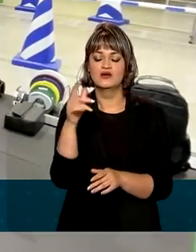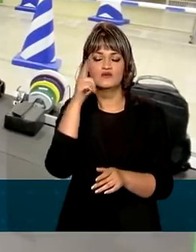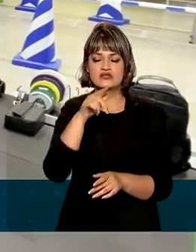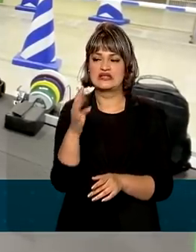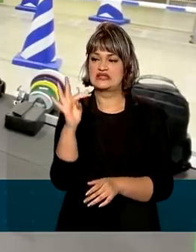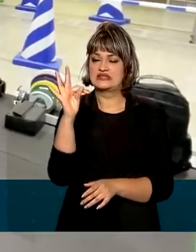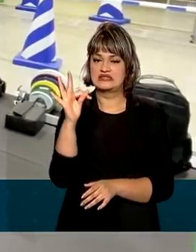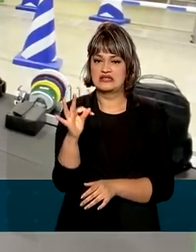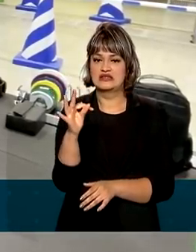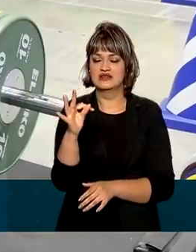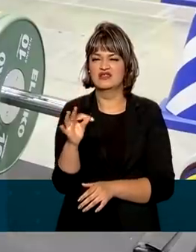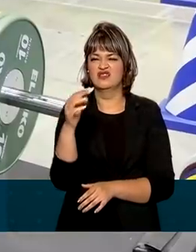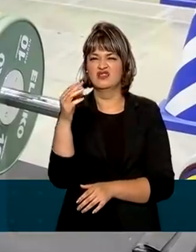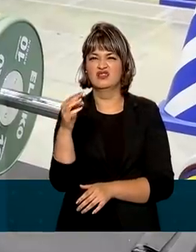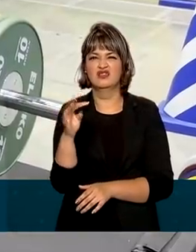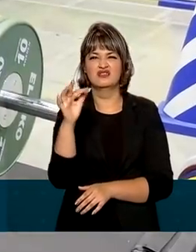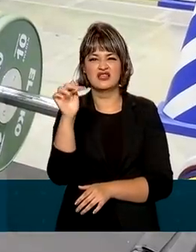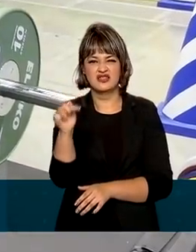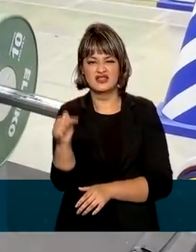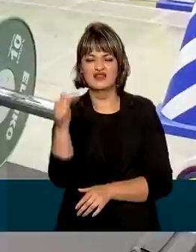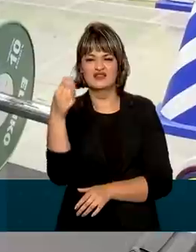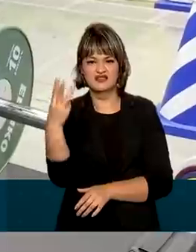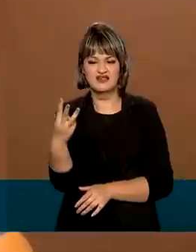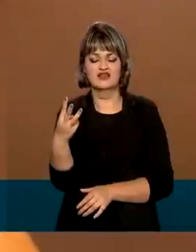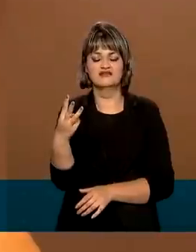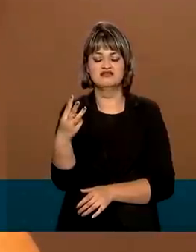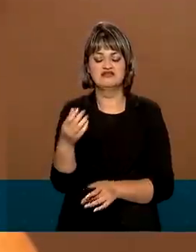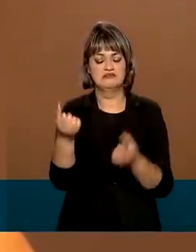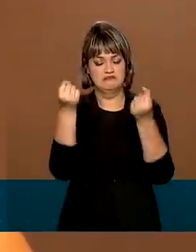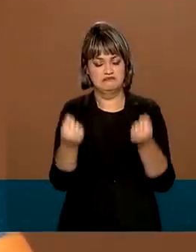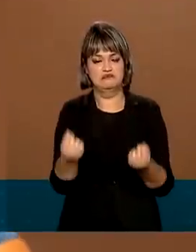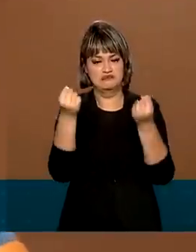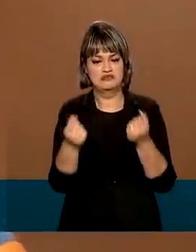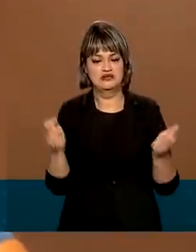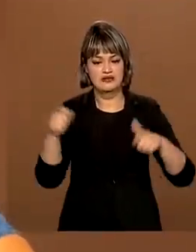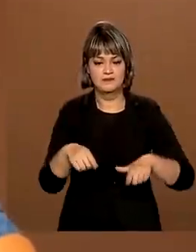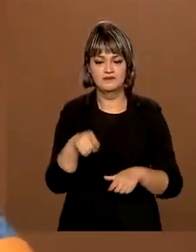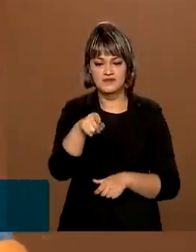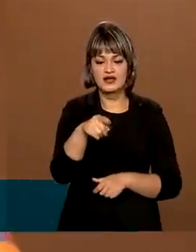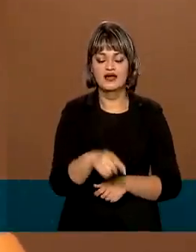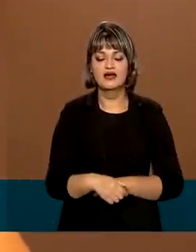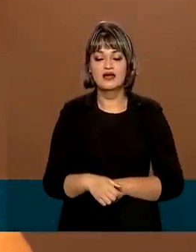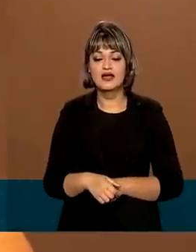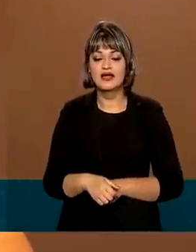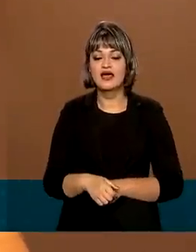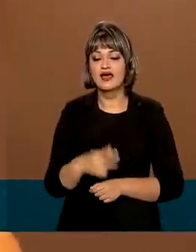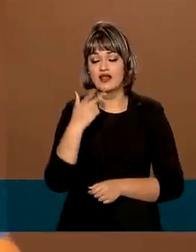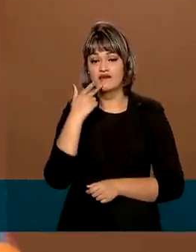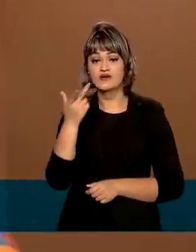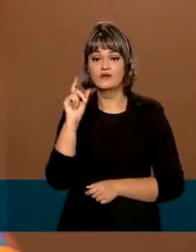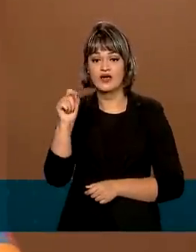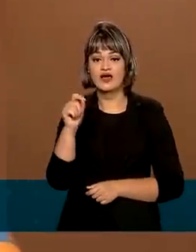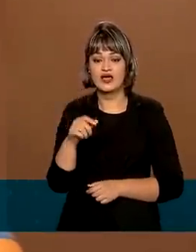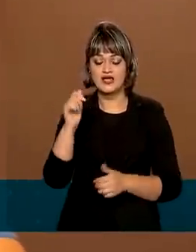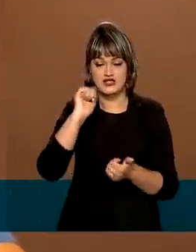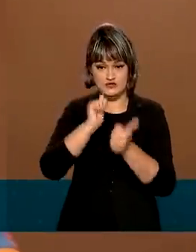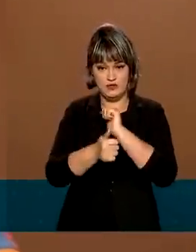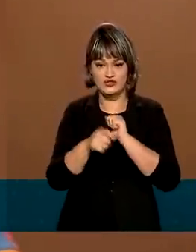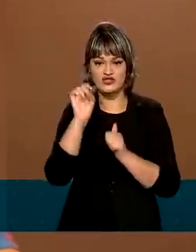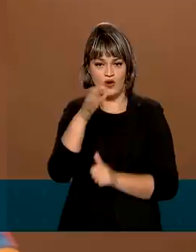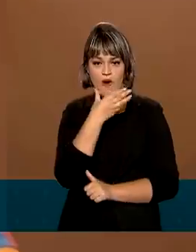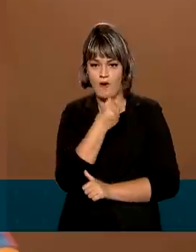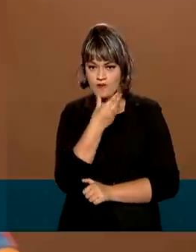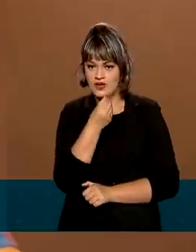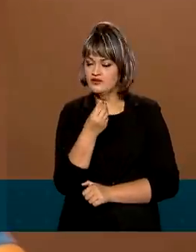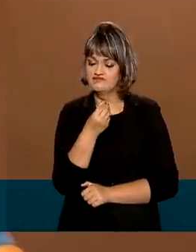quilos no halterofilismo. E tem chances de medalha. Mostrar para as pessoas que o esporte não é somente para